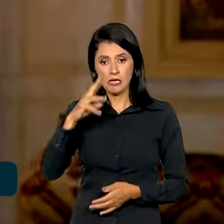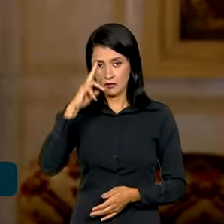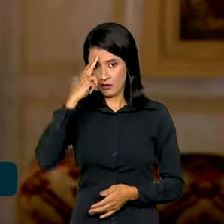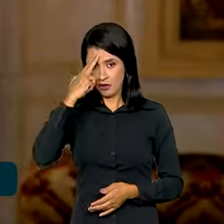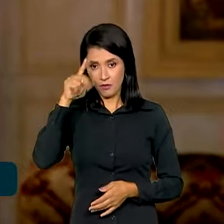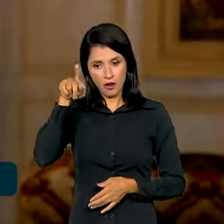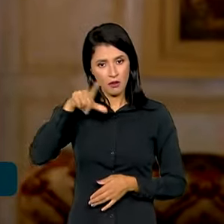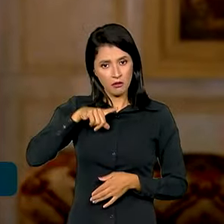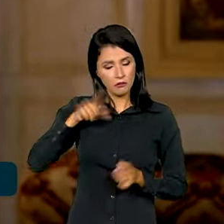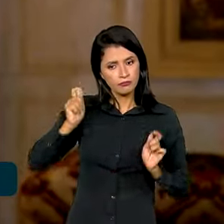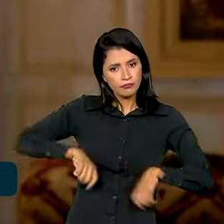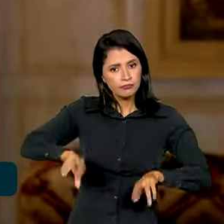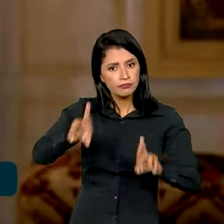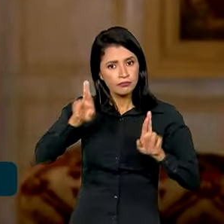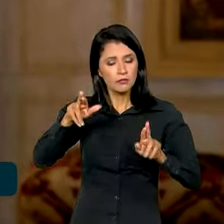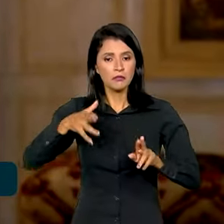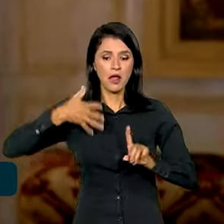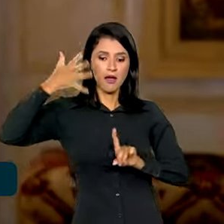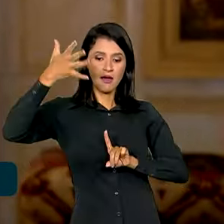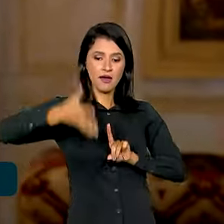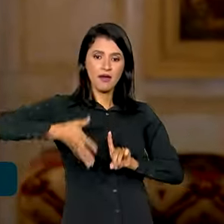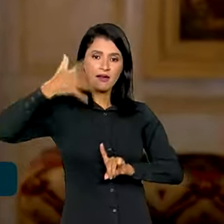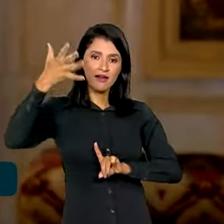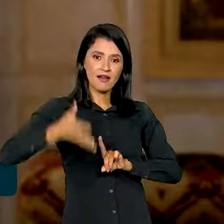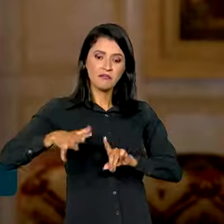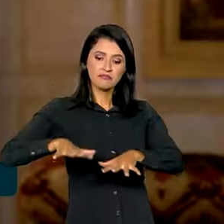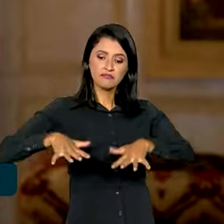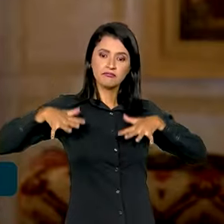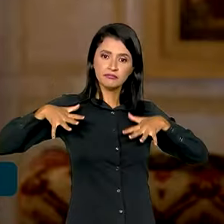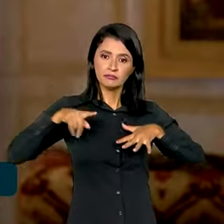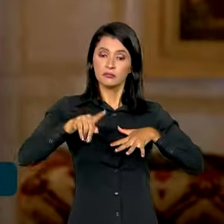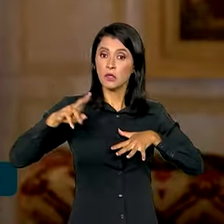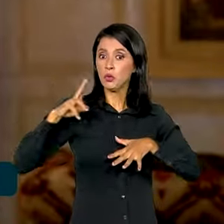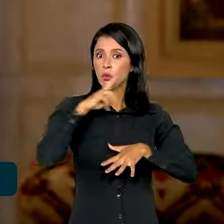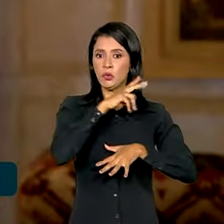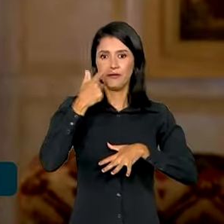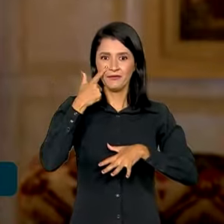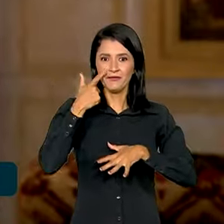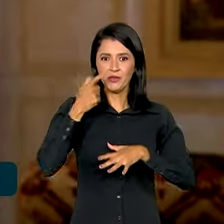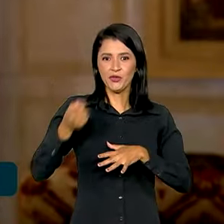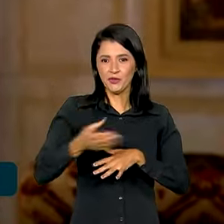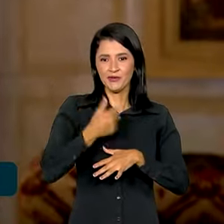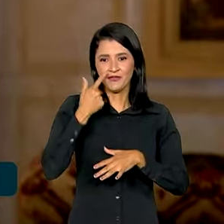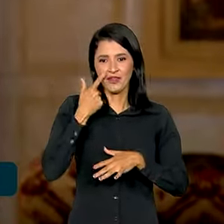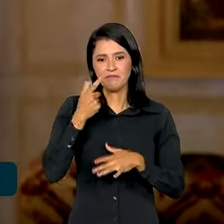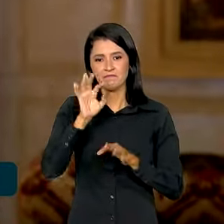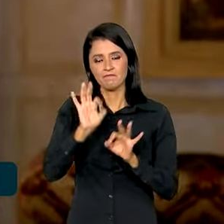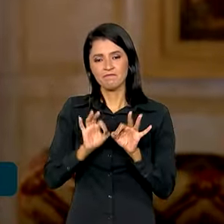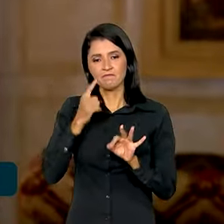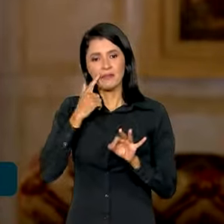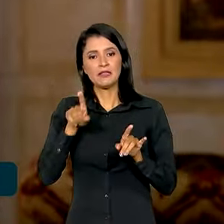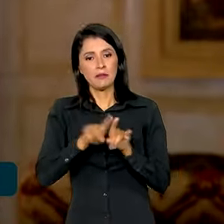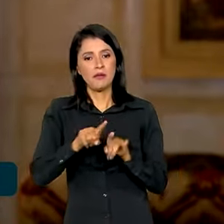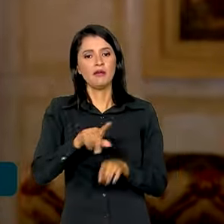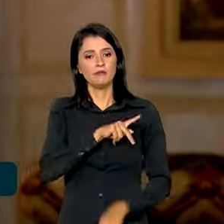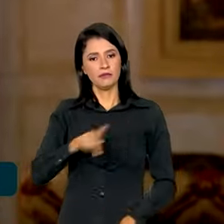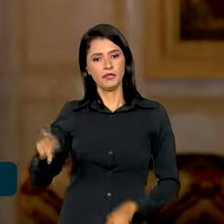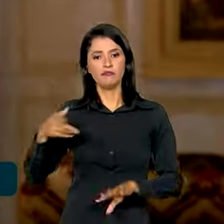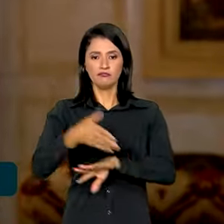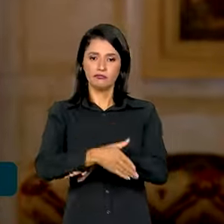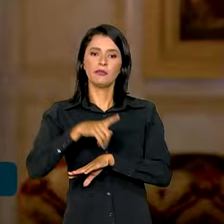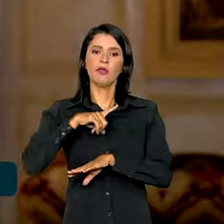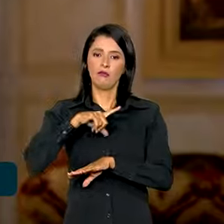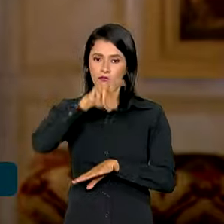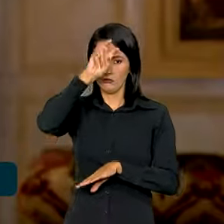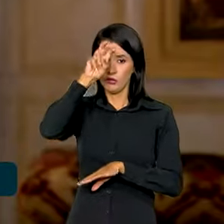expectativa de que ele discurse numa sessão plenária extraordinária. Vale lembrar que o presidente está aqui no Egito a